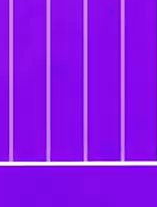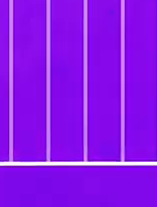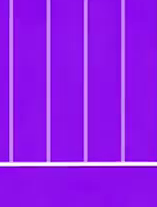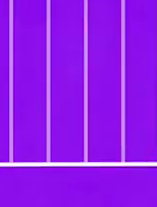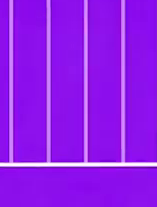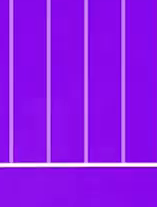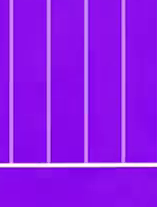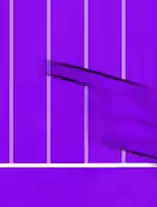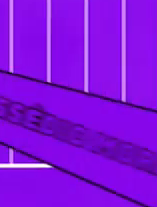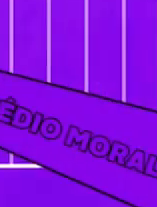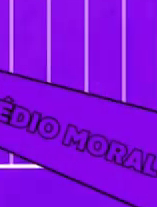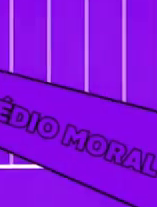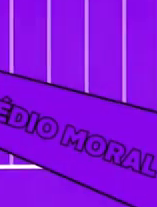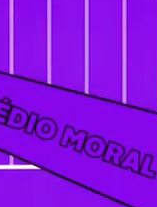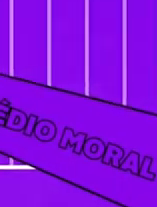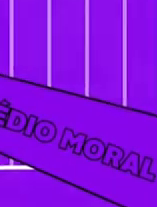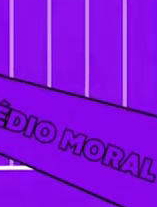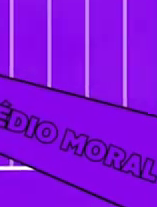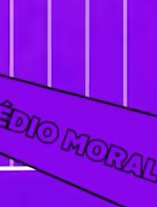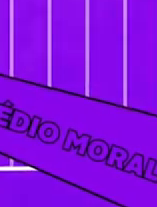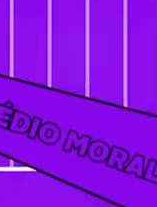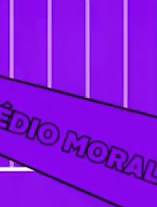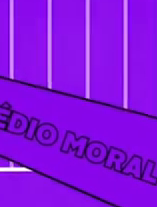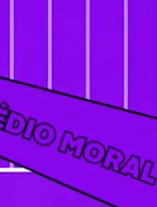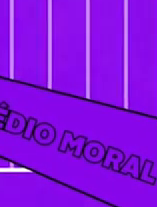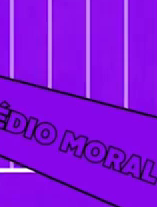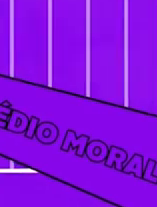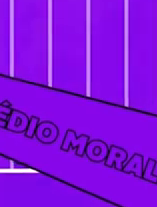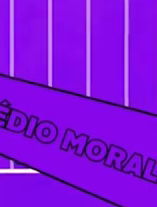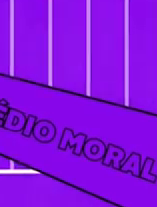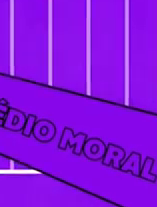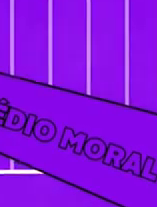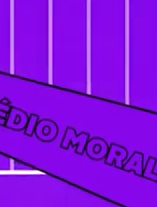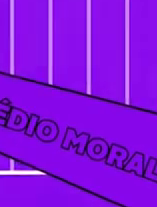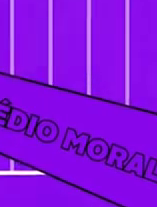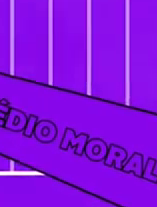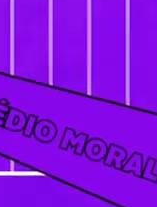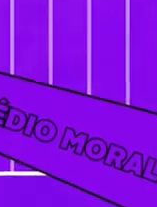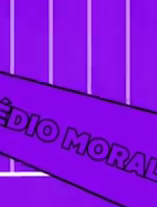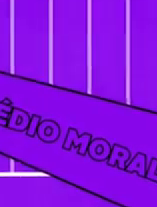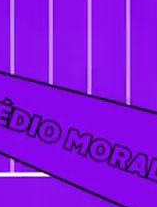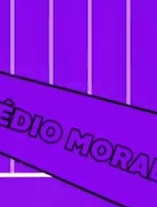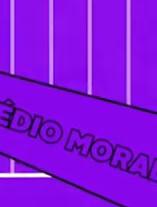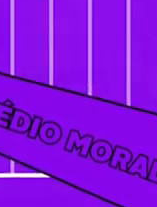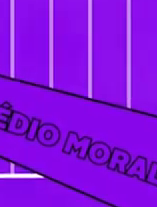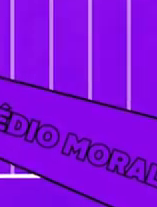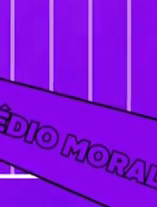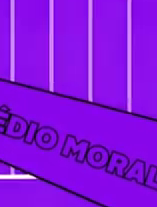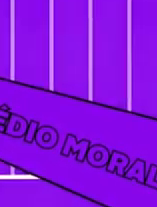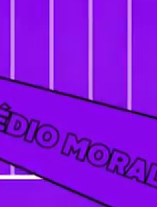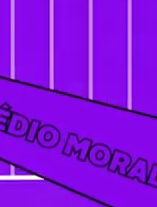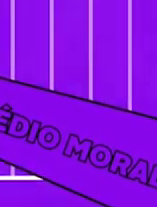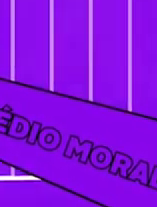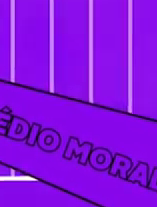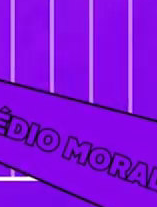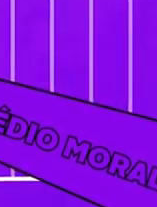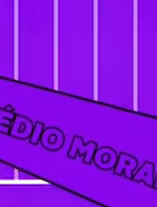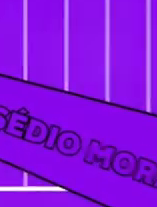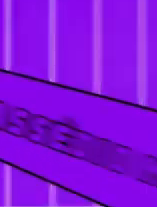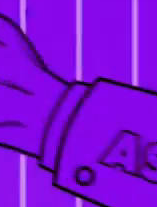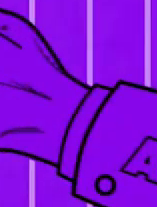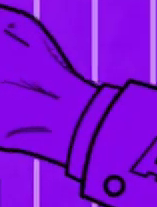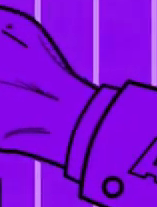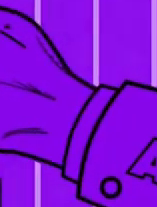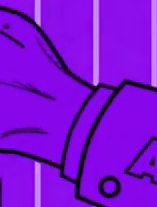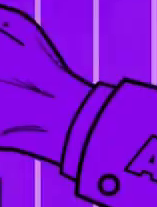ridicularização pública e assédio moral, promovidos por outros parlamentares. Tudo isso baseado num único